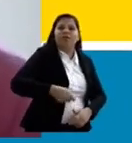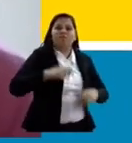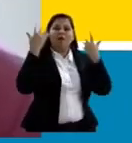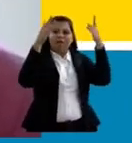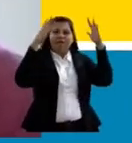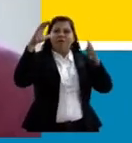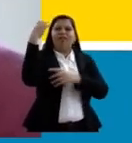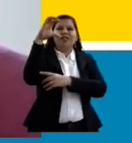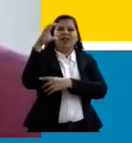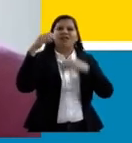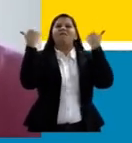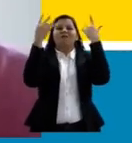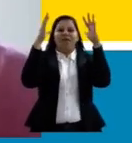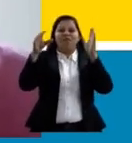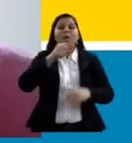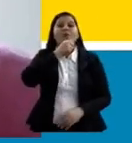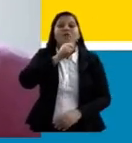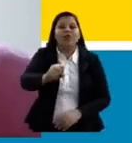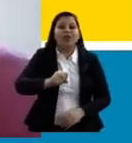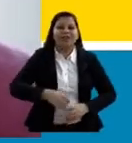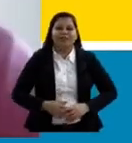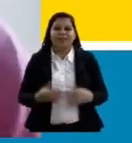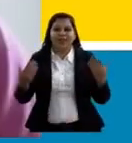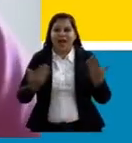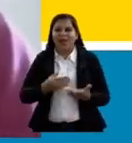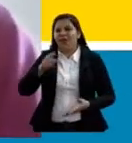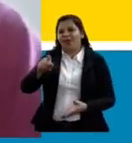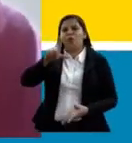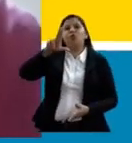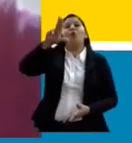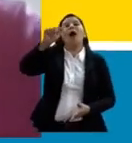Freire. Agora é a vez do Luar falar, pessoal.